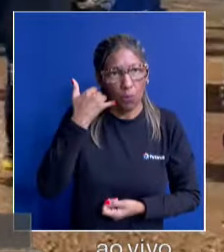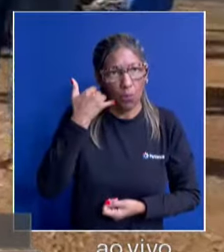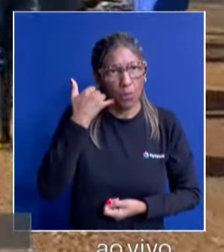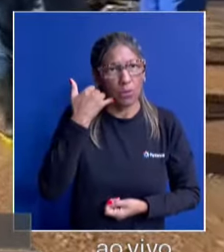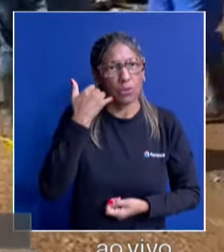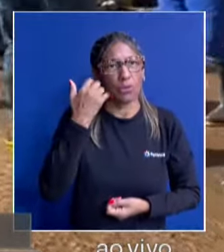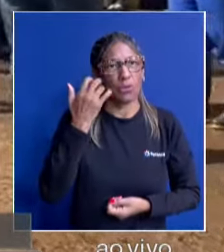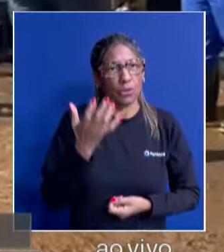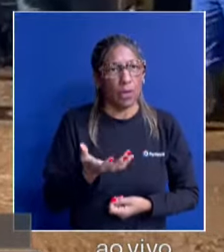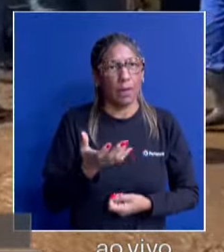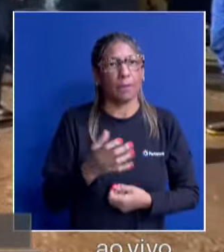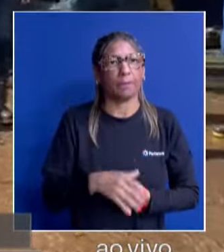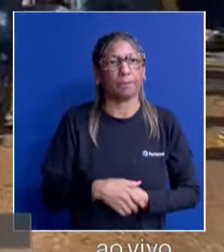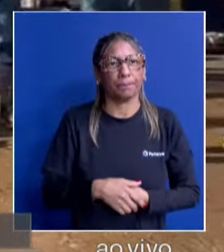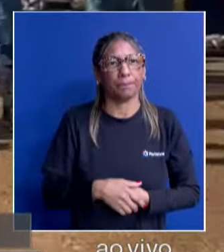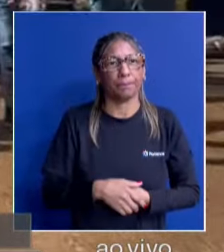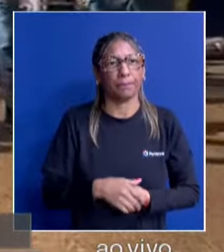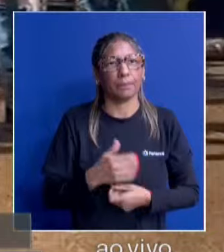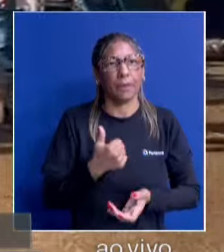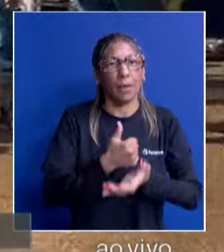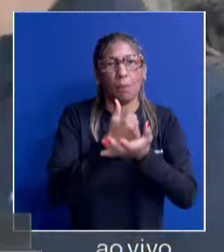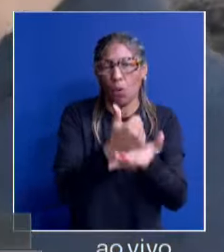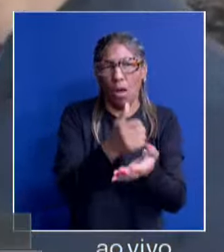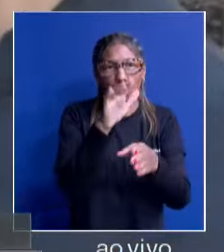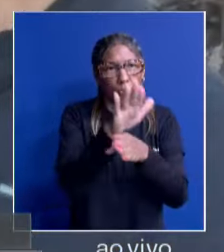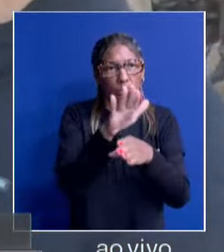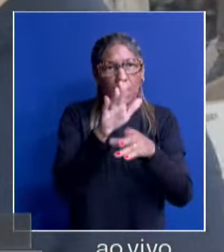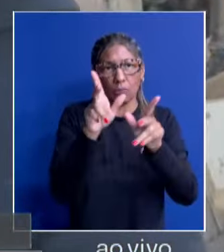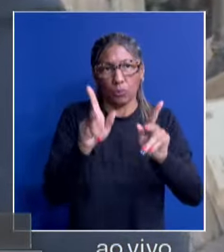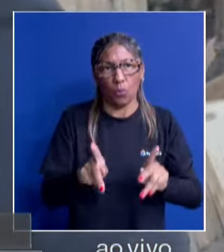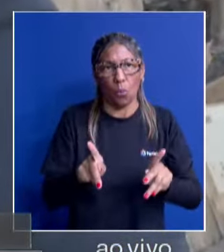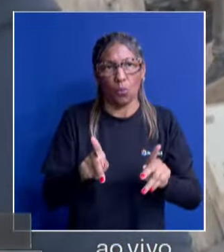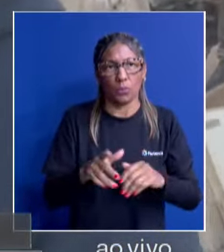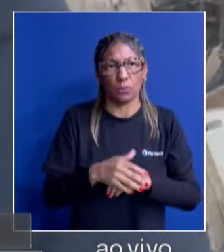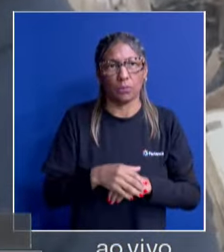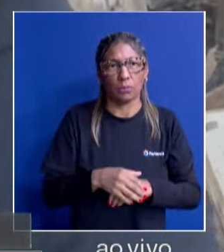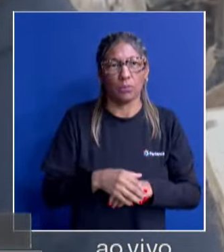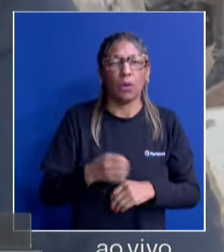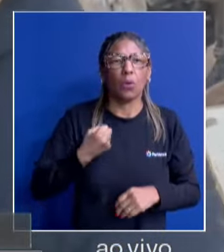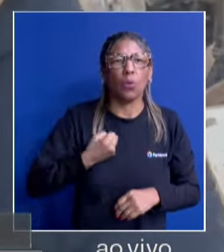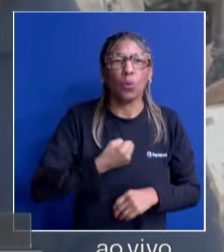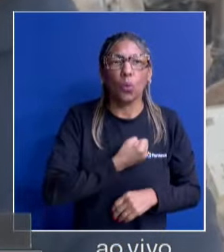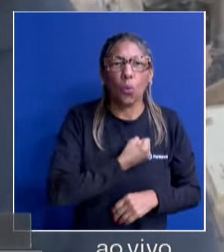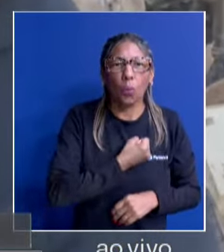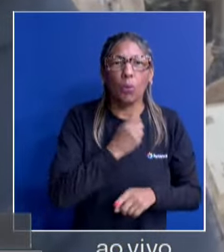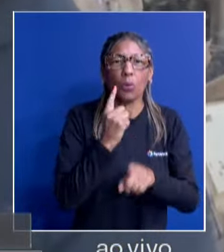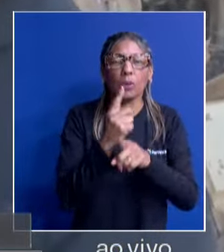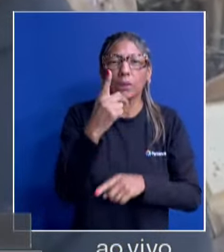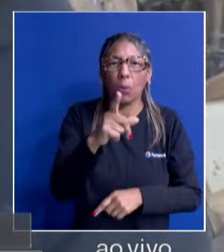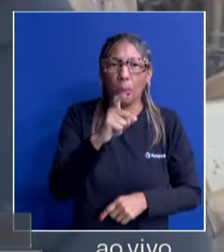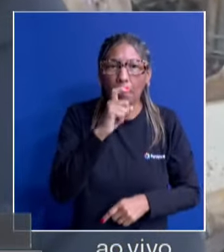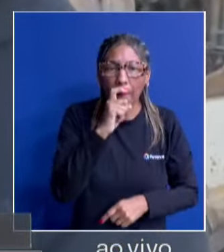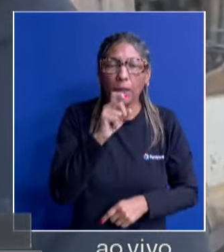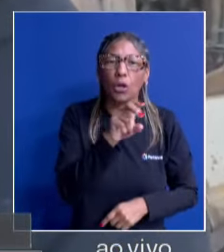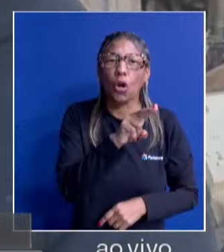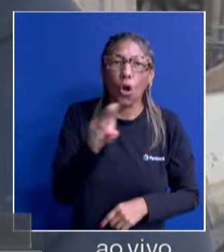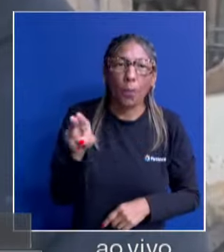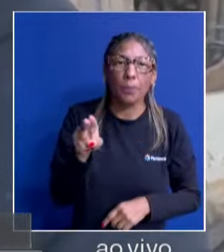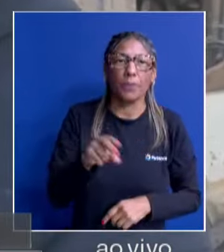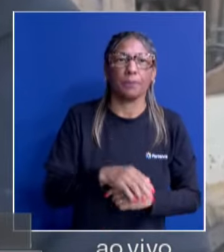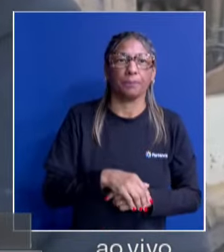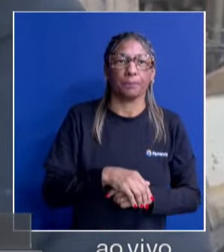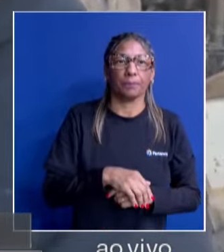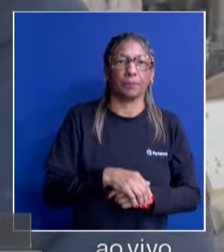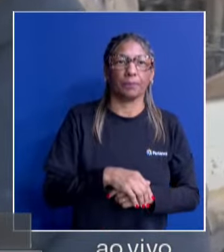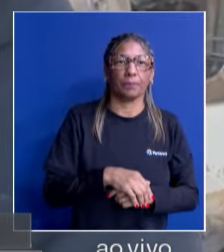salientou aqui muito bem, que a gente presta também o serviço para todas as pessoas que estão nos assistindo. O contato, então, para quem encontrar o seu pai, repete o nome do seu pai, por favor.